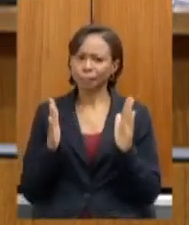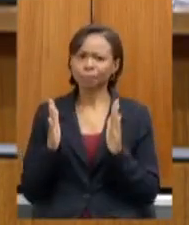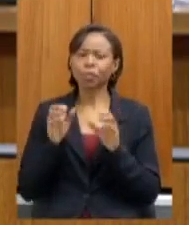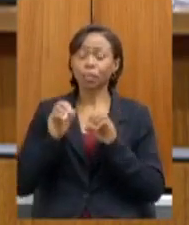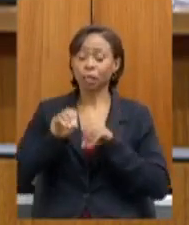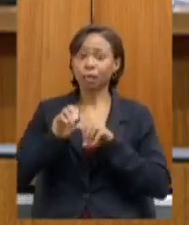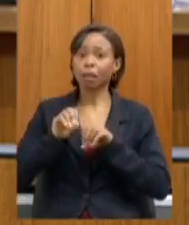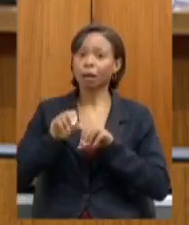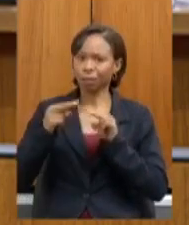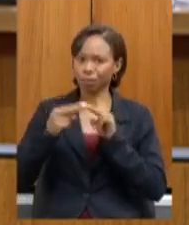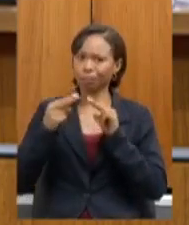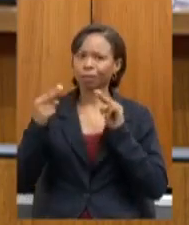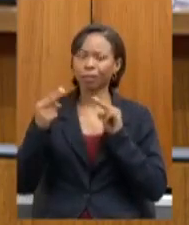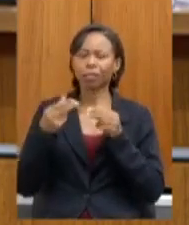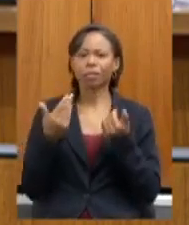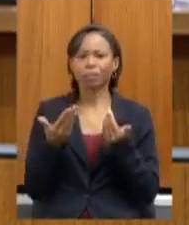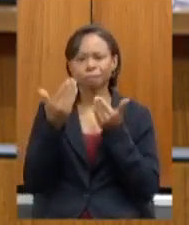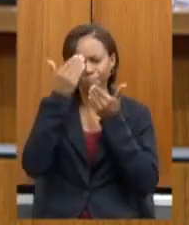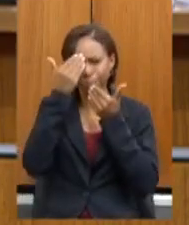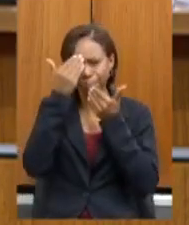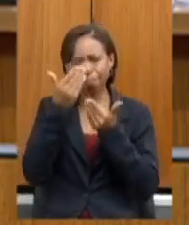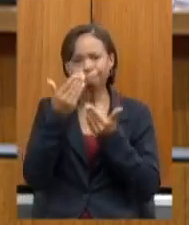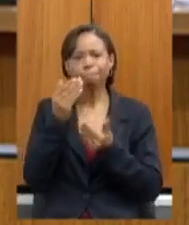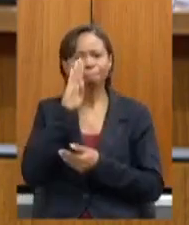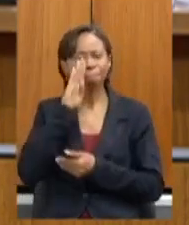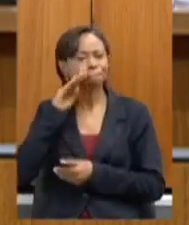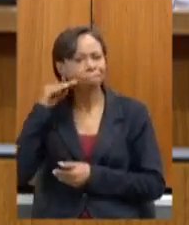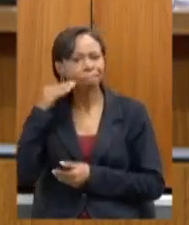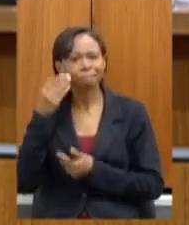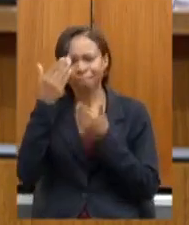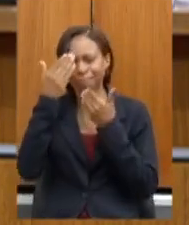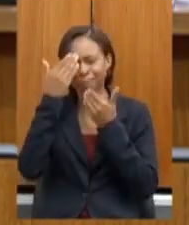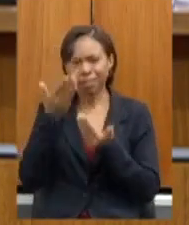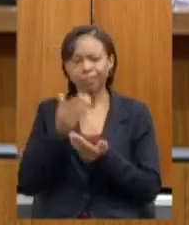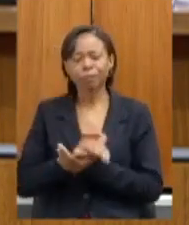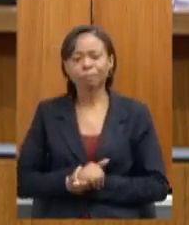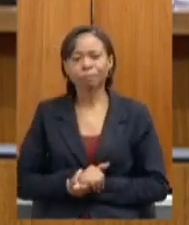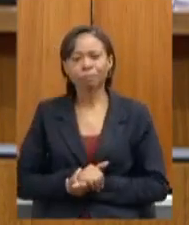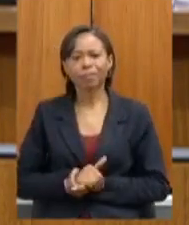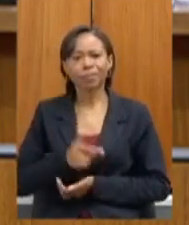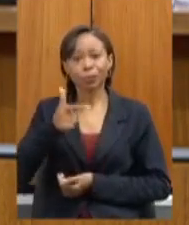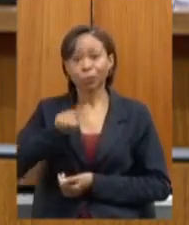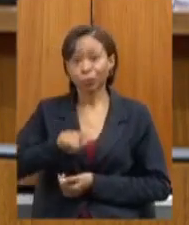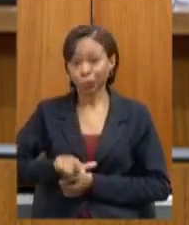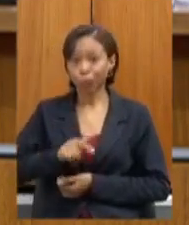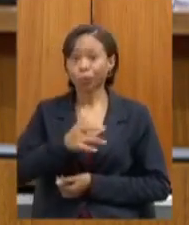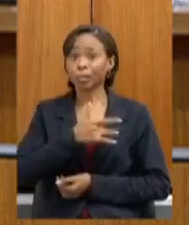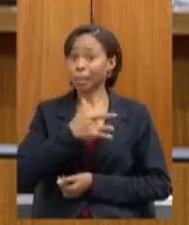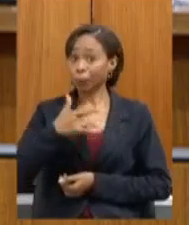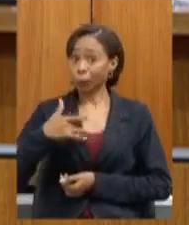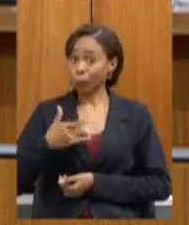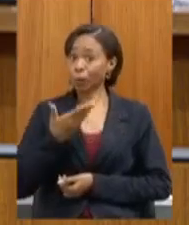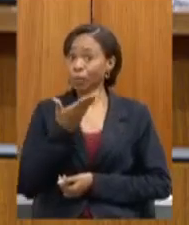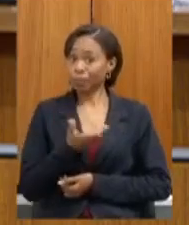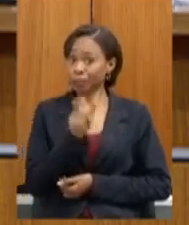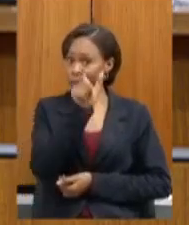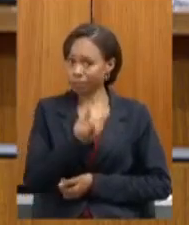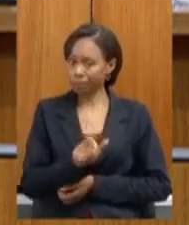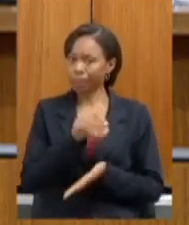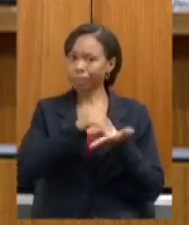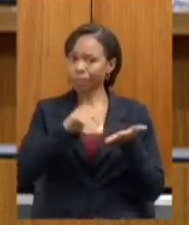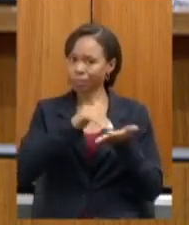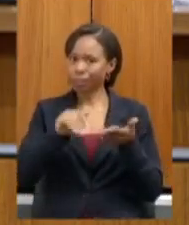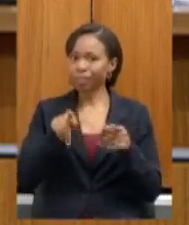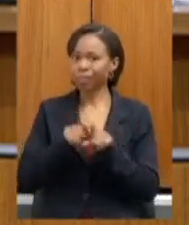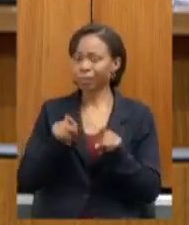aulas remotas muito obrigado obrigado presidente Beatriz Serqueira mais uma vez saúde secretária a você e ao deputado